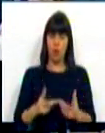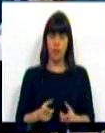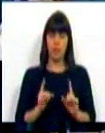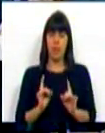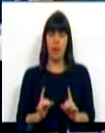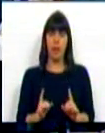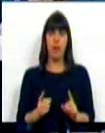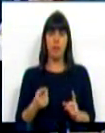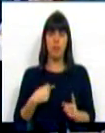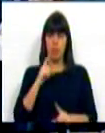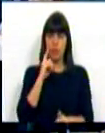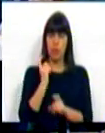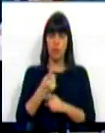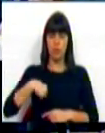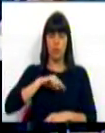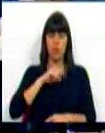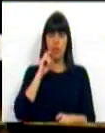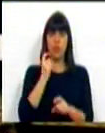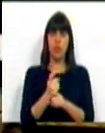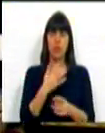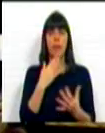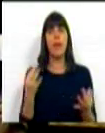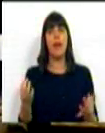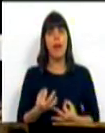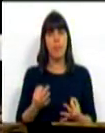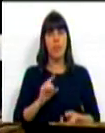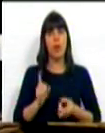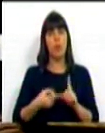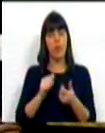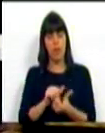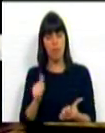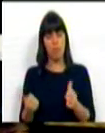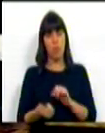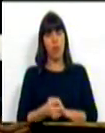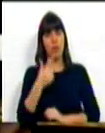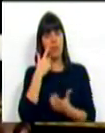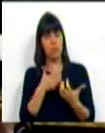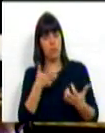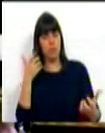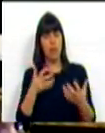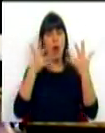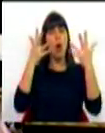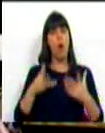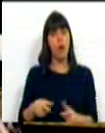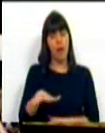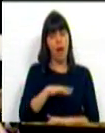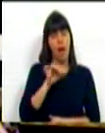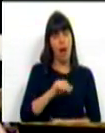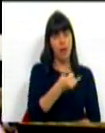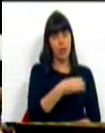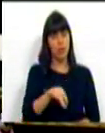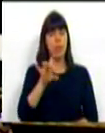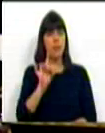aquele que nos foi exigido, e apesar daquilo que é a mudança significativa nos orçamentos nesta área de